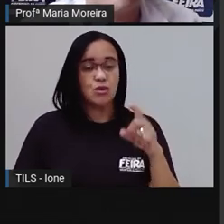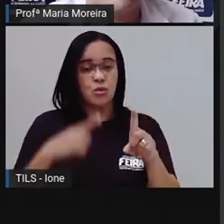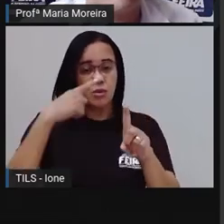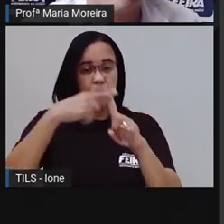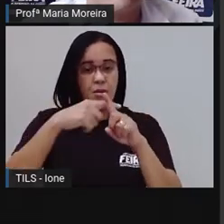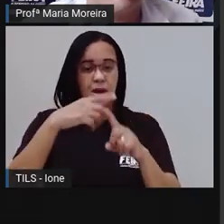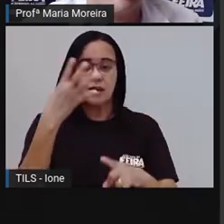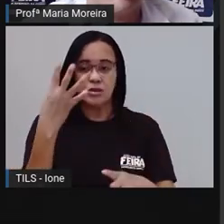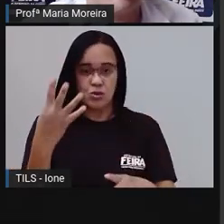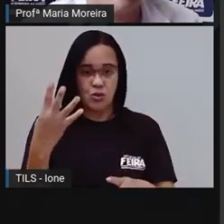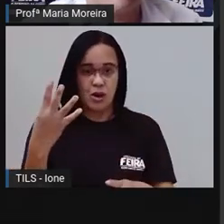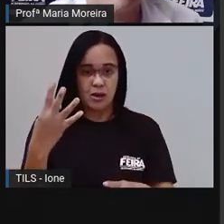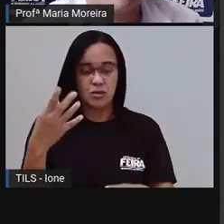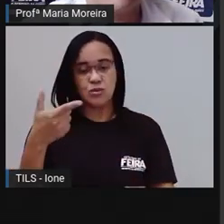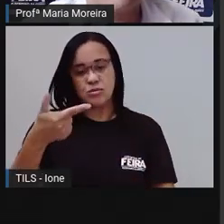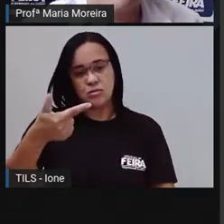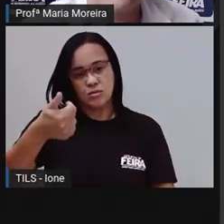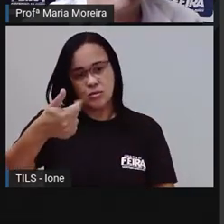serão quantas rodas, ó?